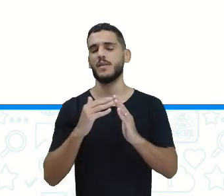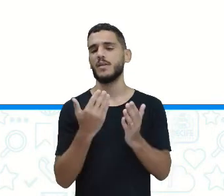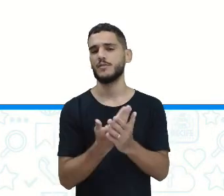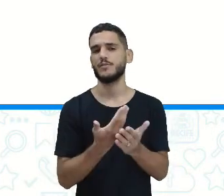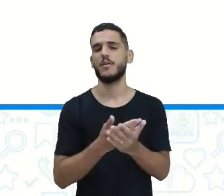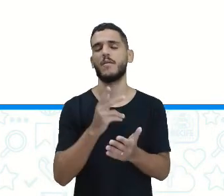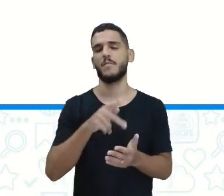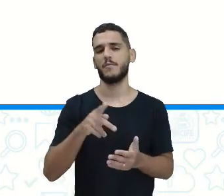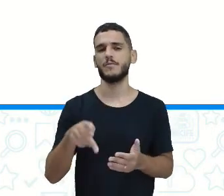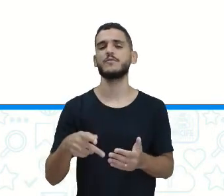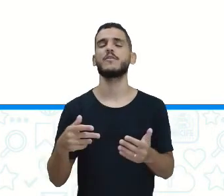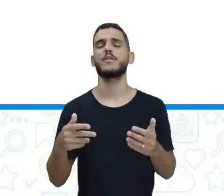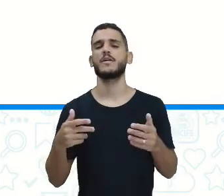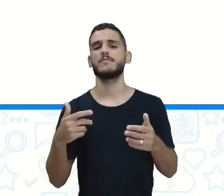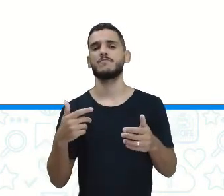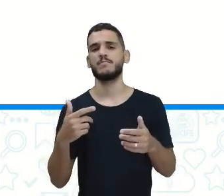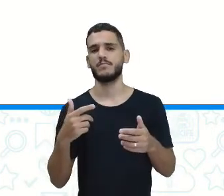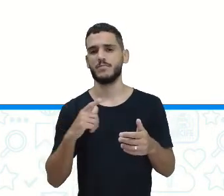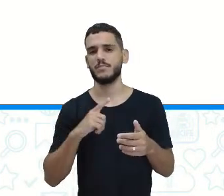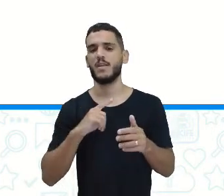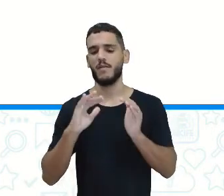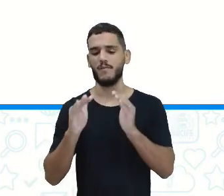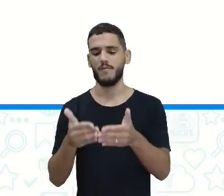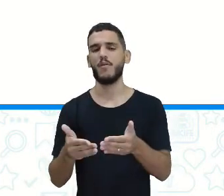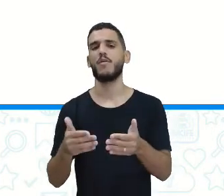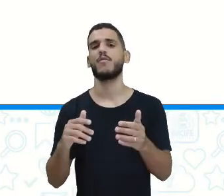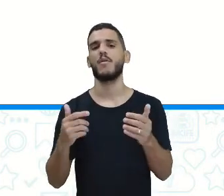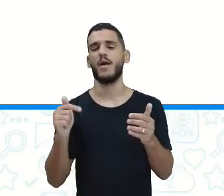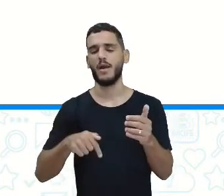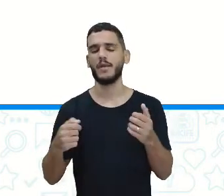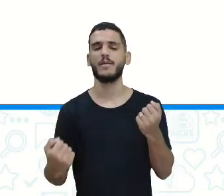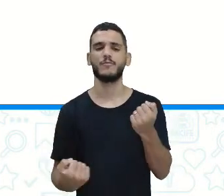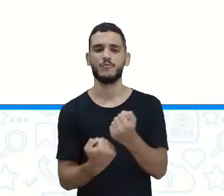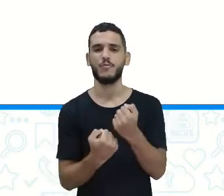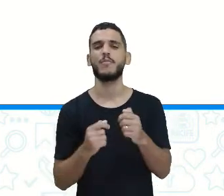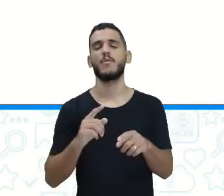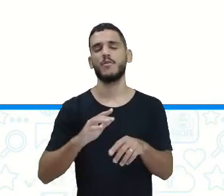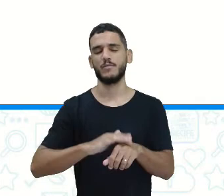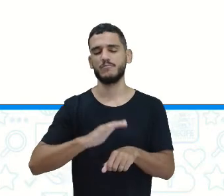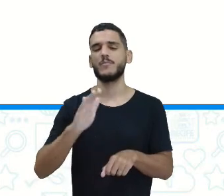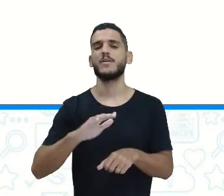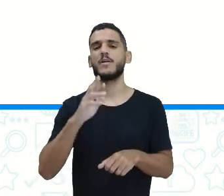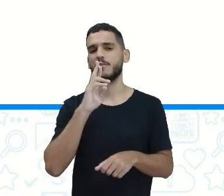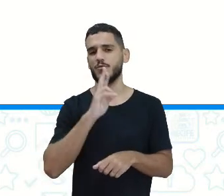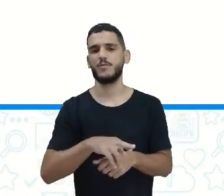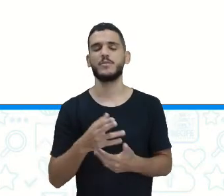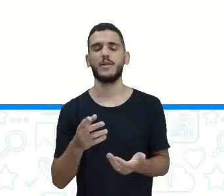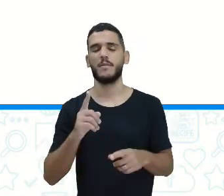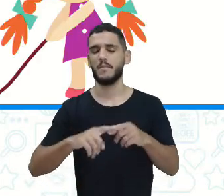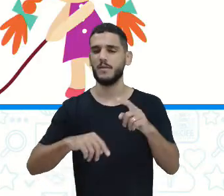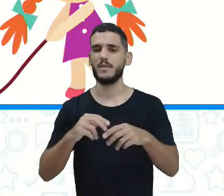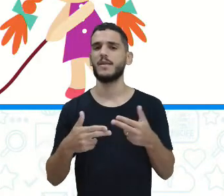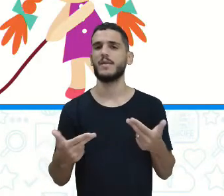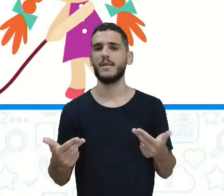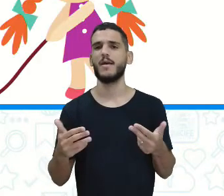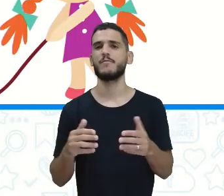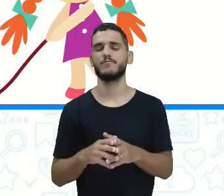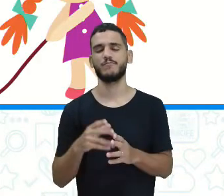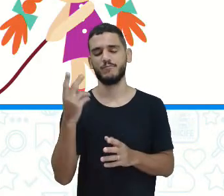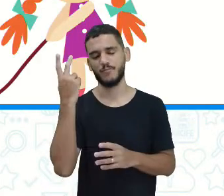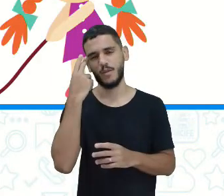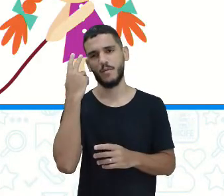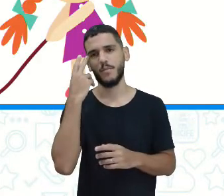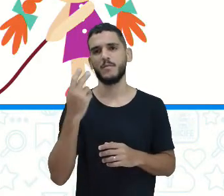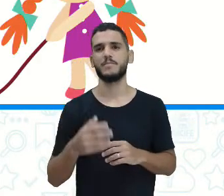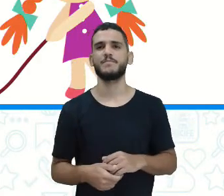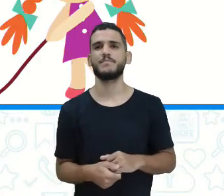será um suporte a mais para você ter mais segurança em responder esse material com tranquilidade. E